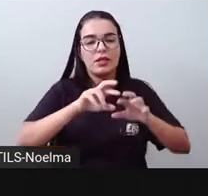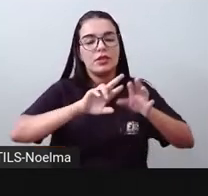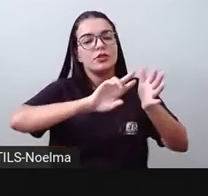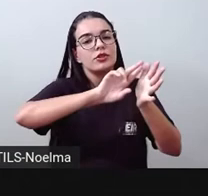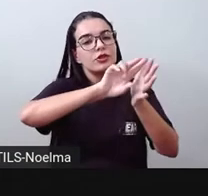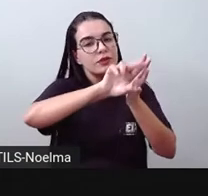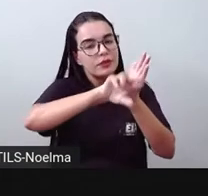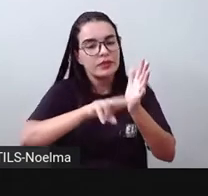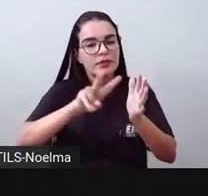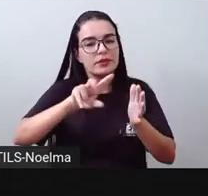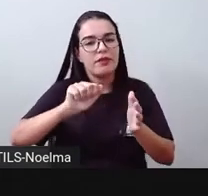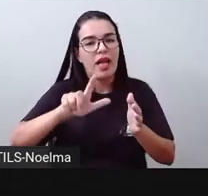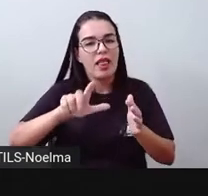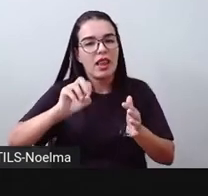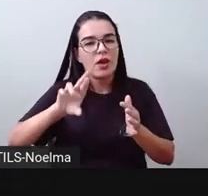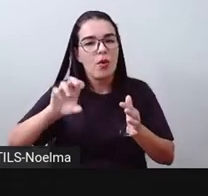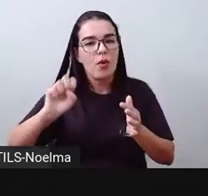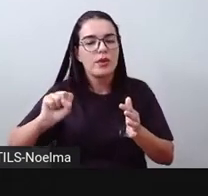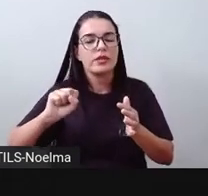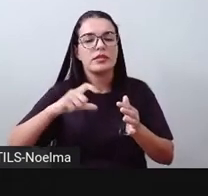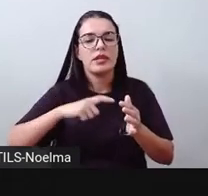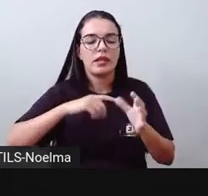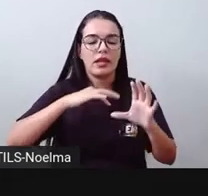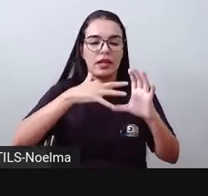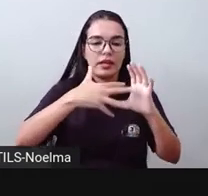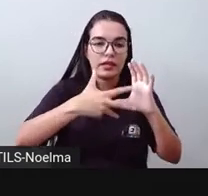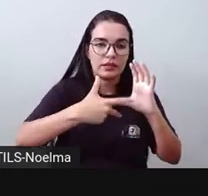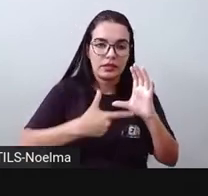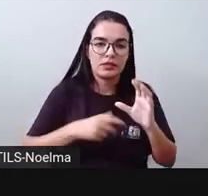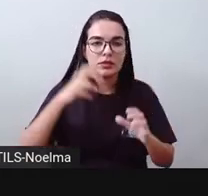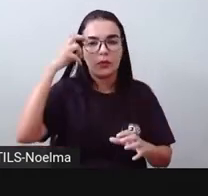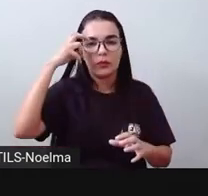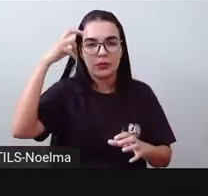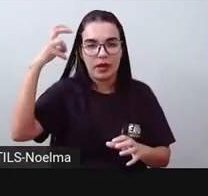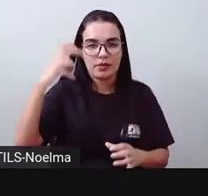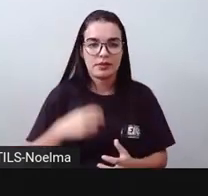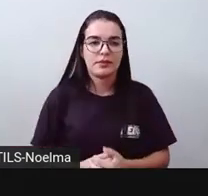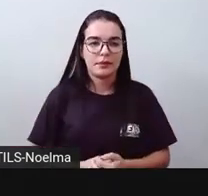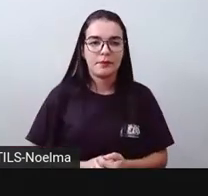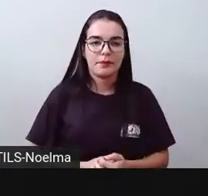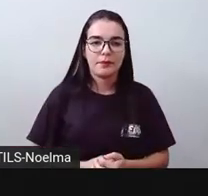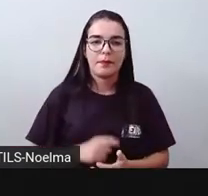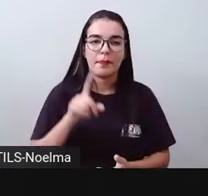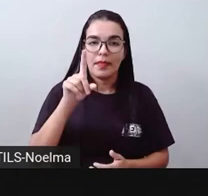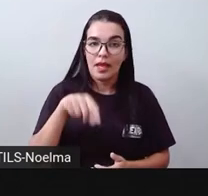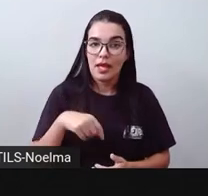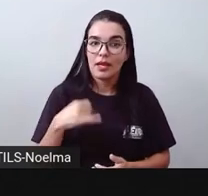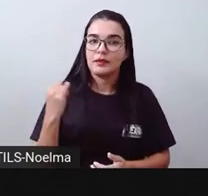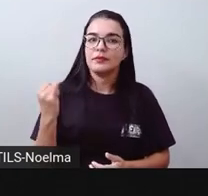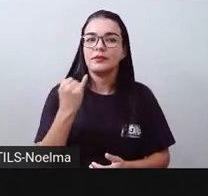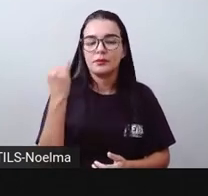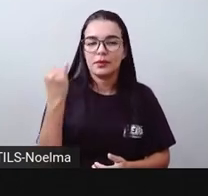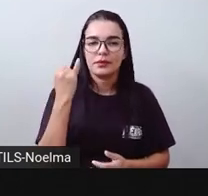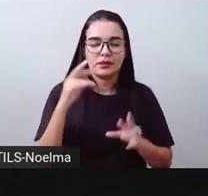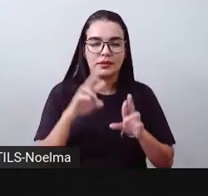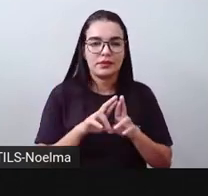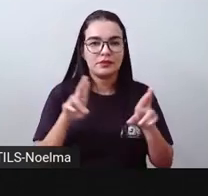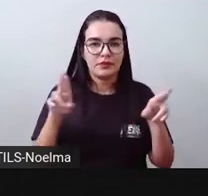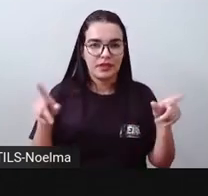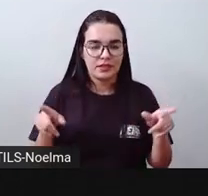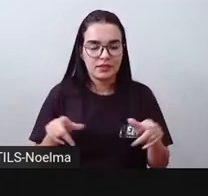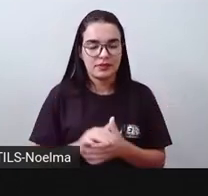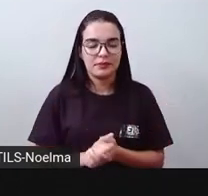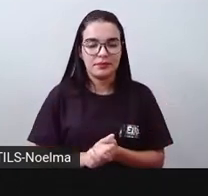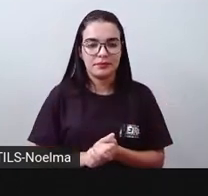valores, né? Diversas características culturais. Essa é a grande diferença. Mas, ao